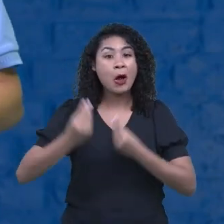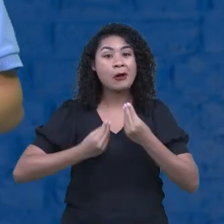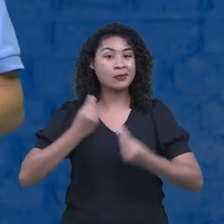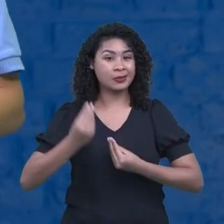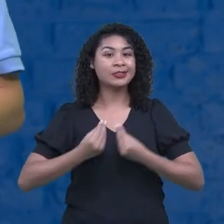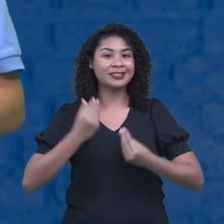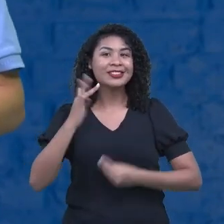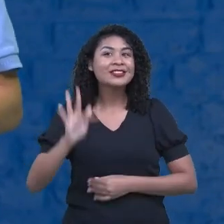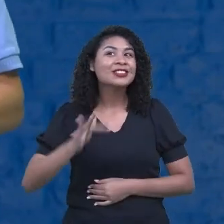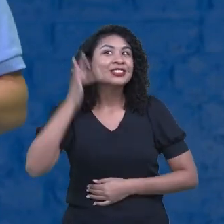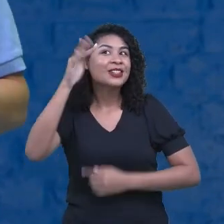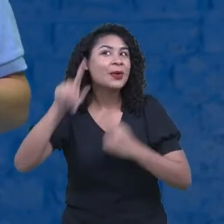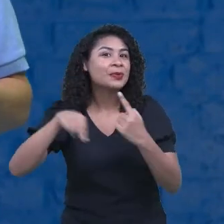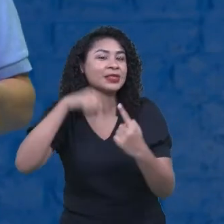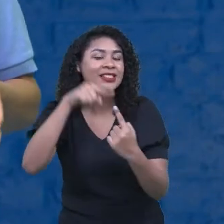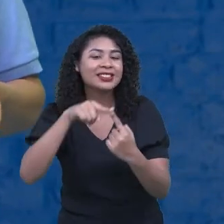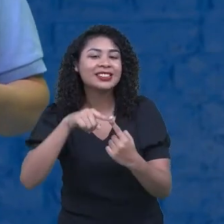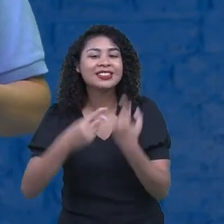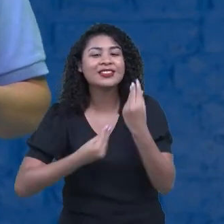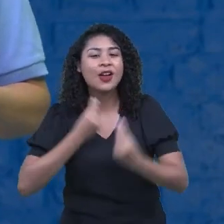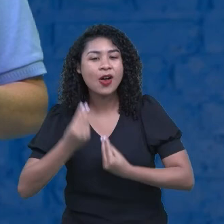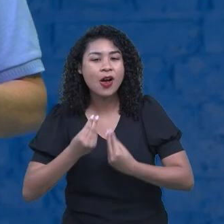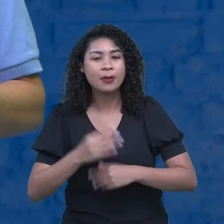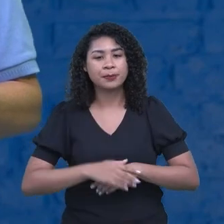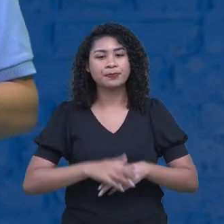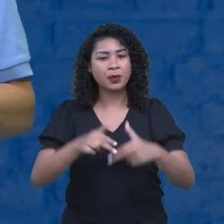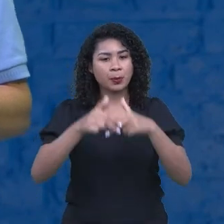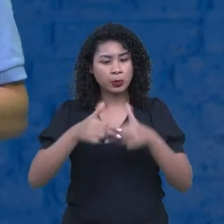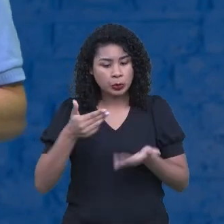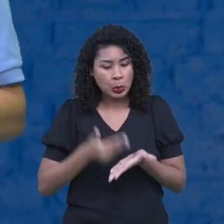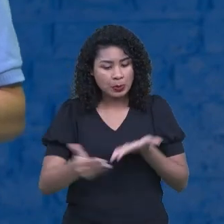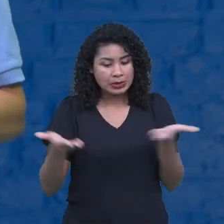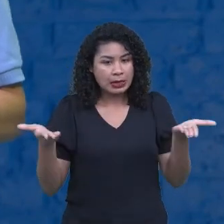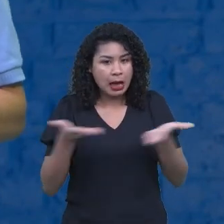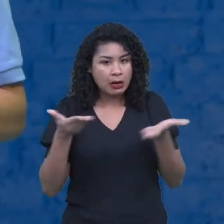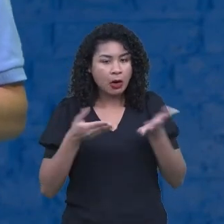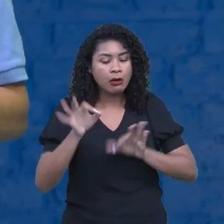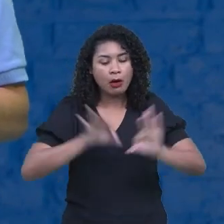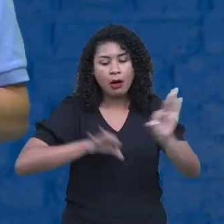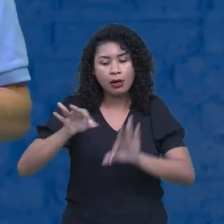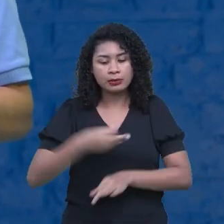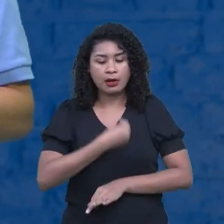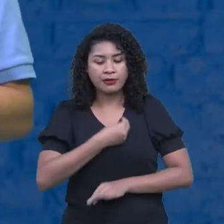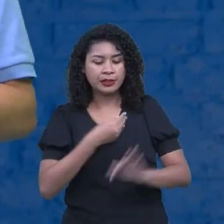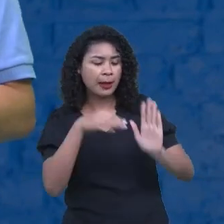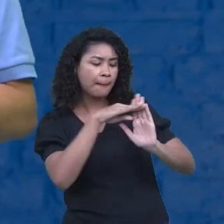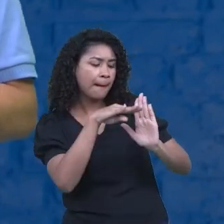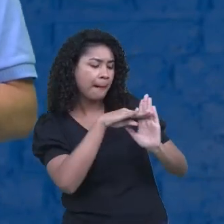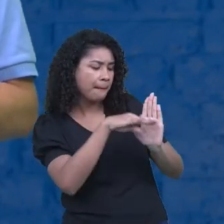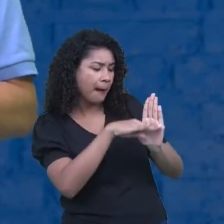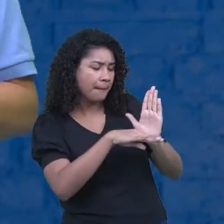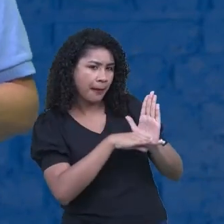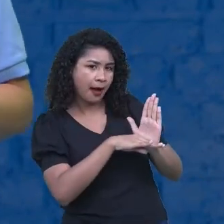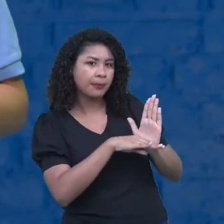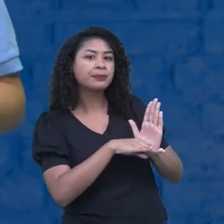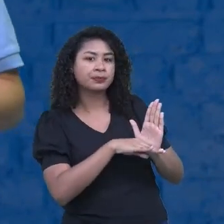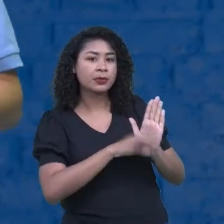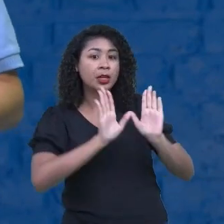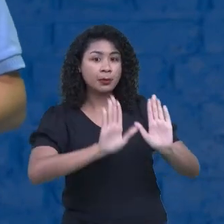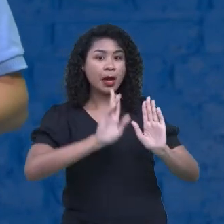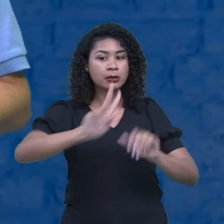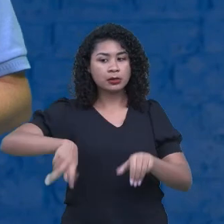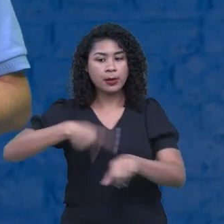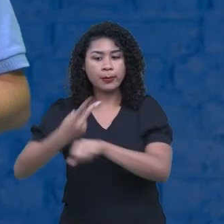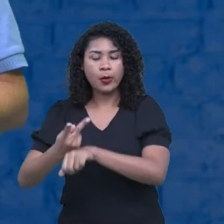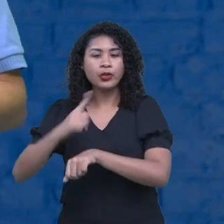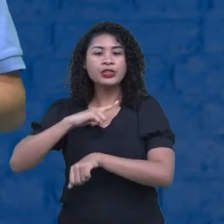esperando o futuro. A partir do meu projeto de vida, não vamos esquecer que logo em seguida nós vamos ter o quê? Educação